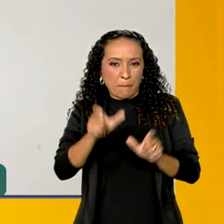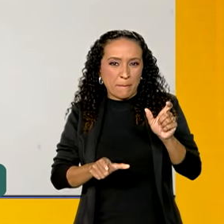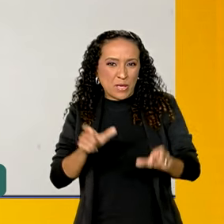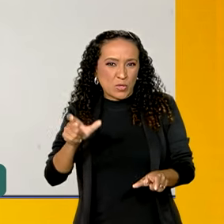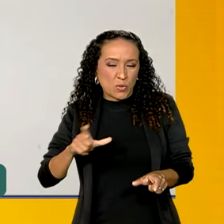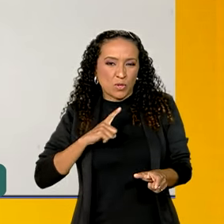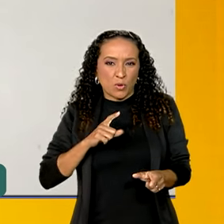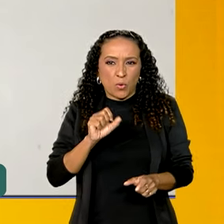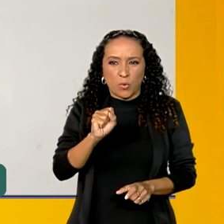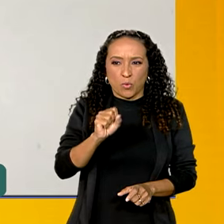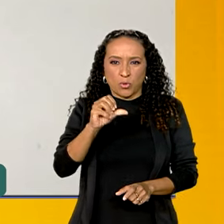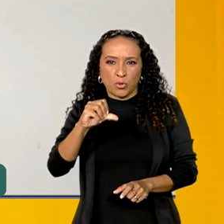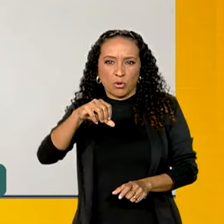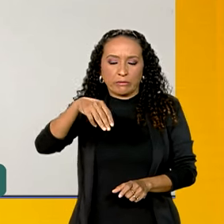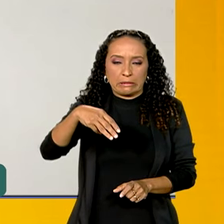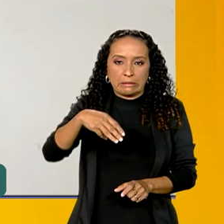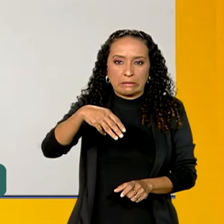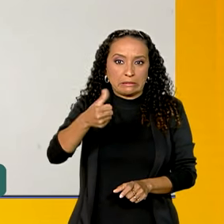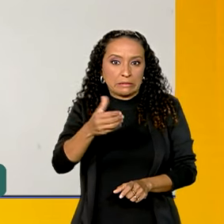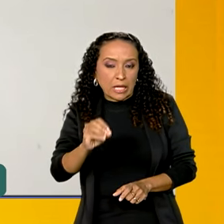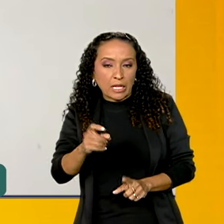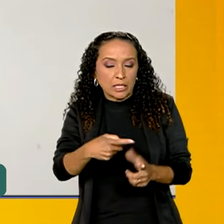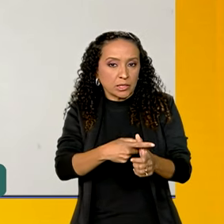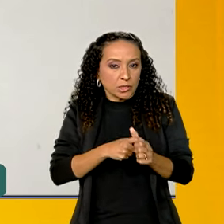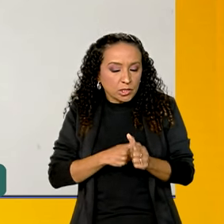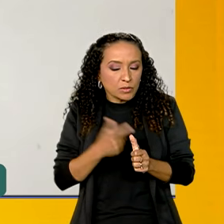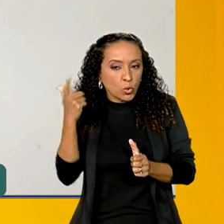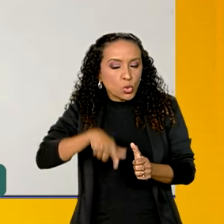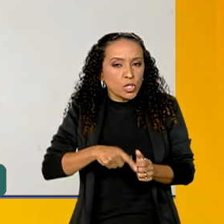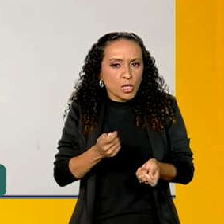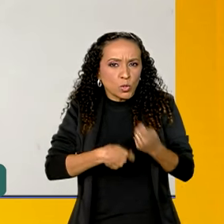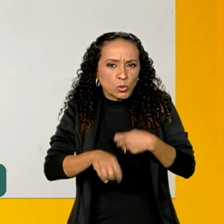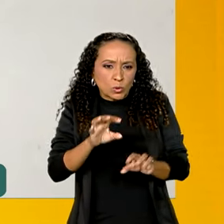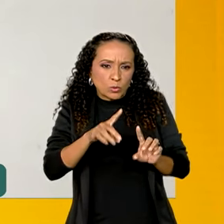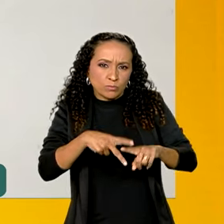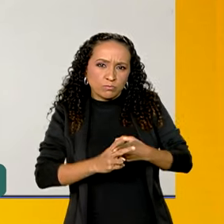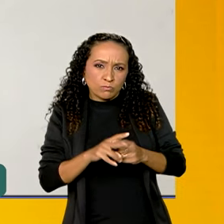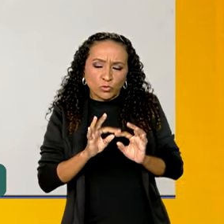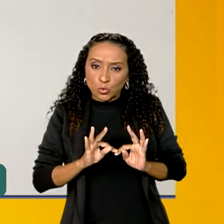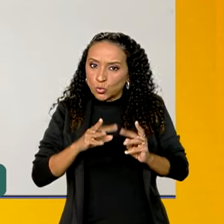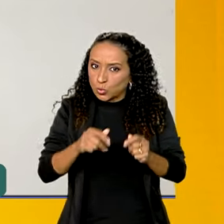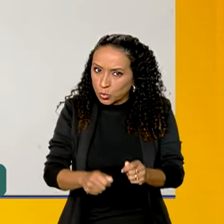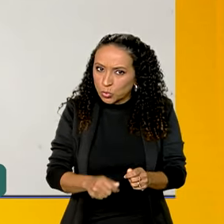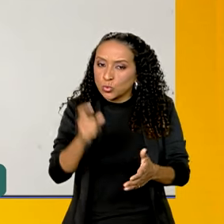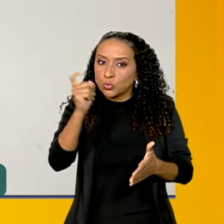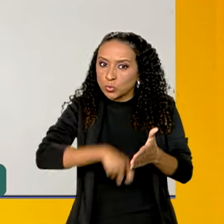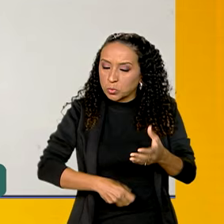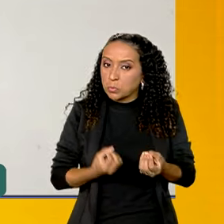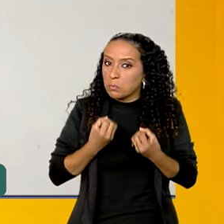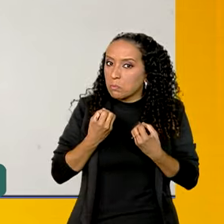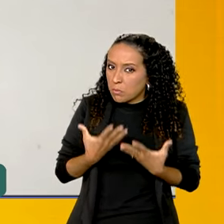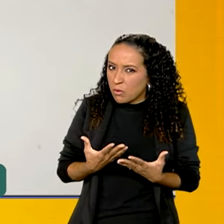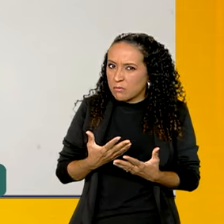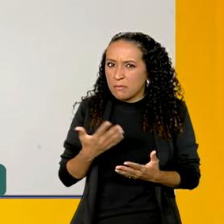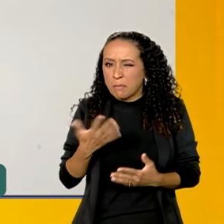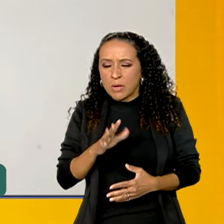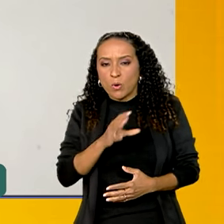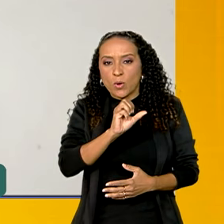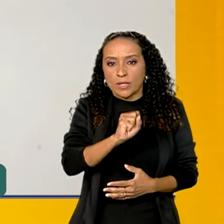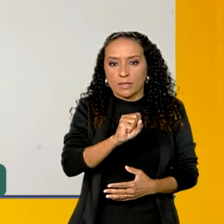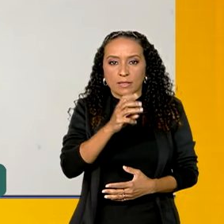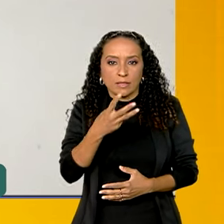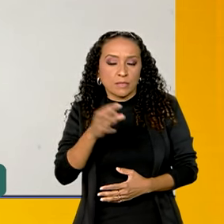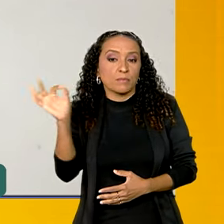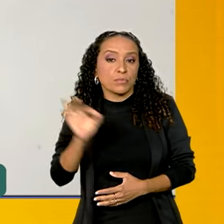8, 9, 10 dívidas conseguindo renegociar tudo com esse descontão, que na média é de 83%,